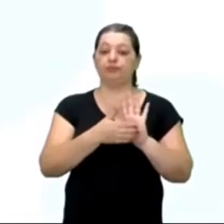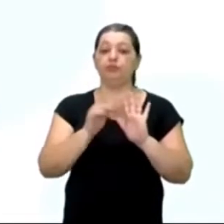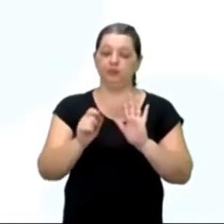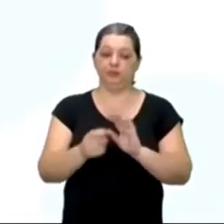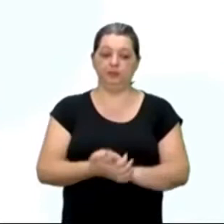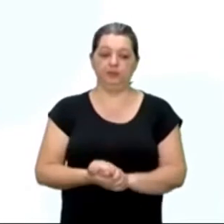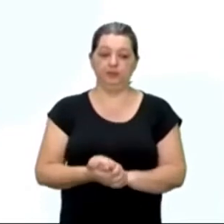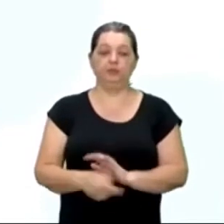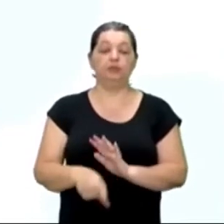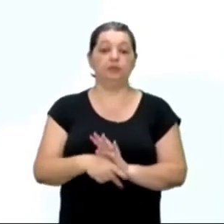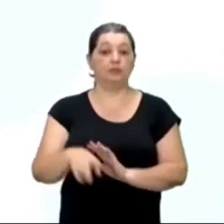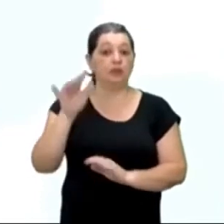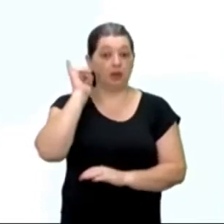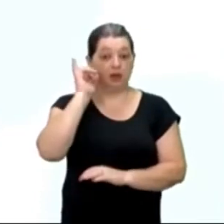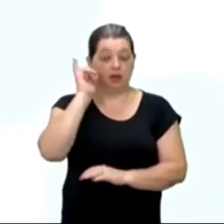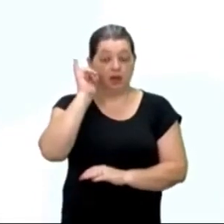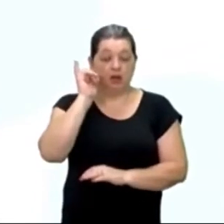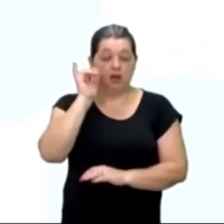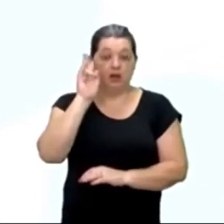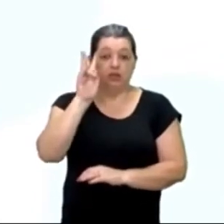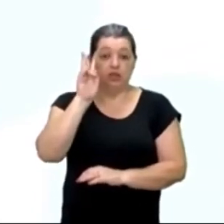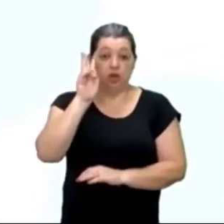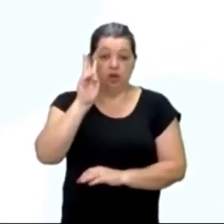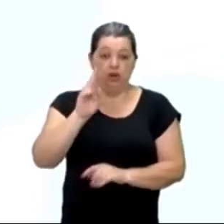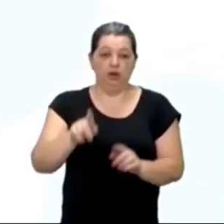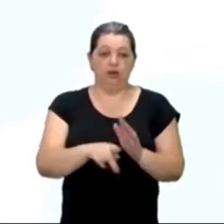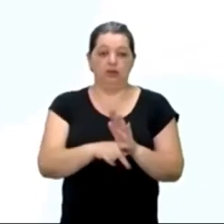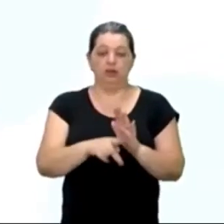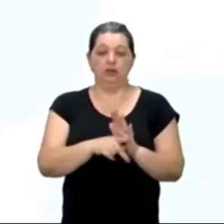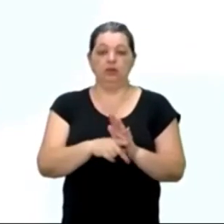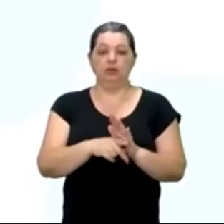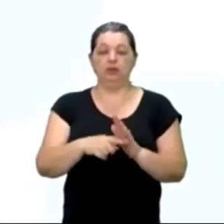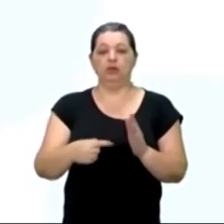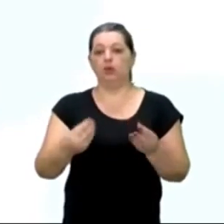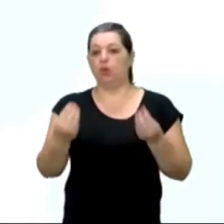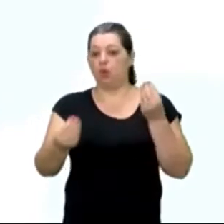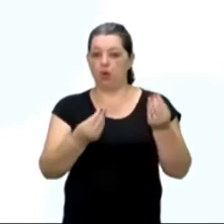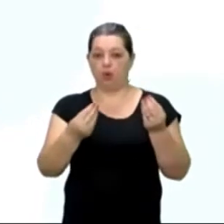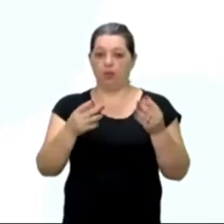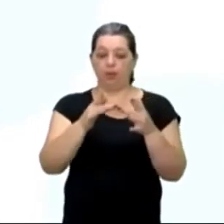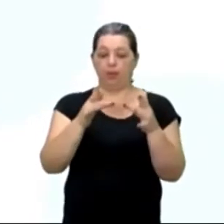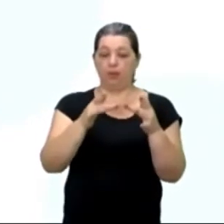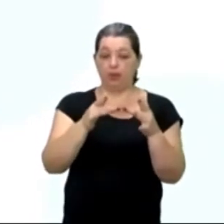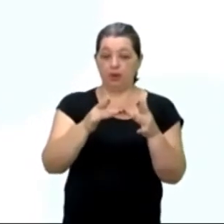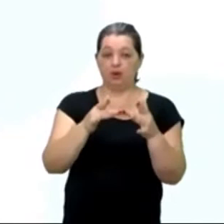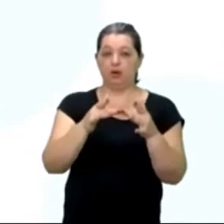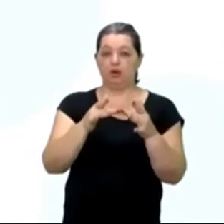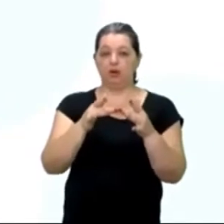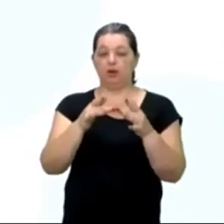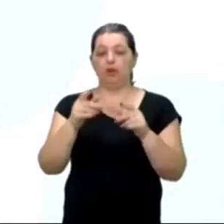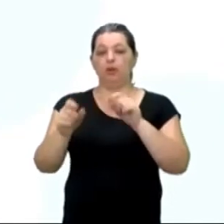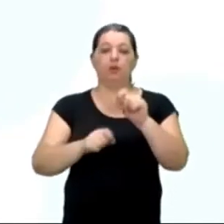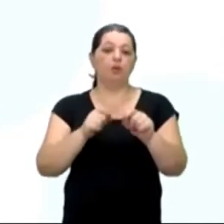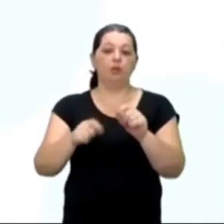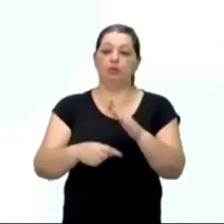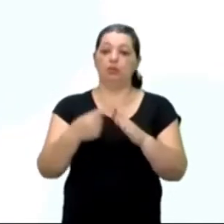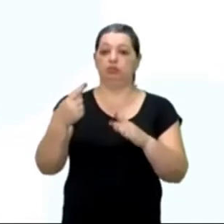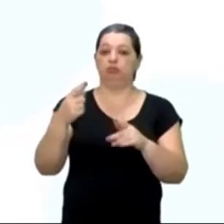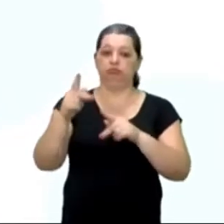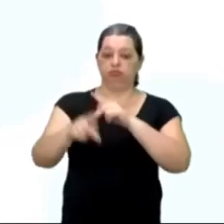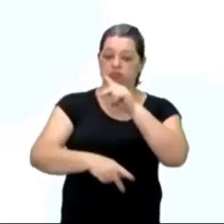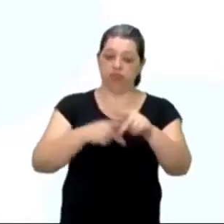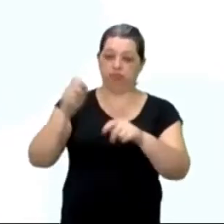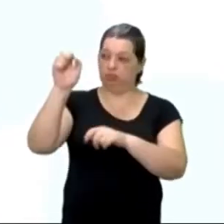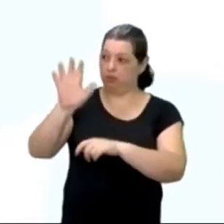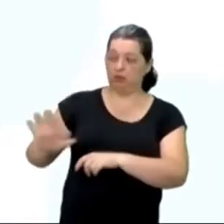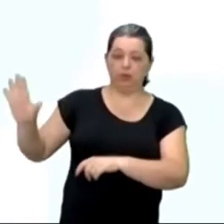uma questão importante. Como foi o primeiro contato entre os europeus e os habitantes do novo continente? E aí, eu